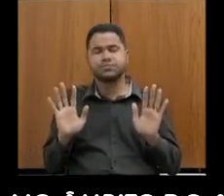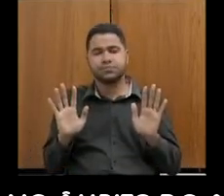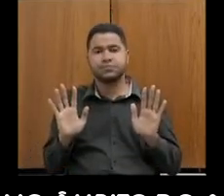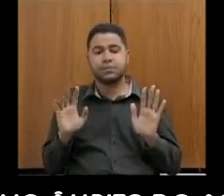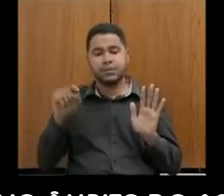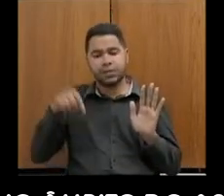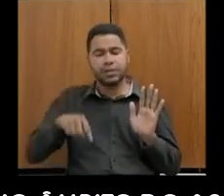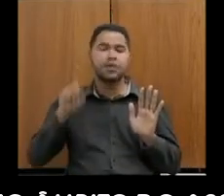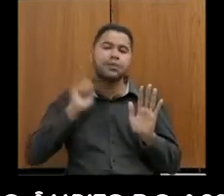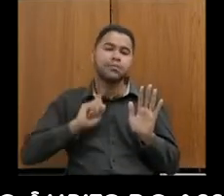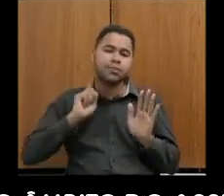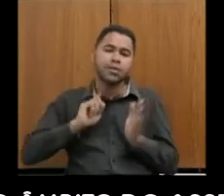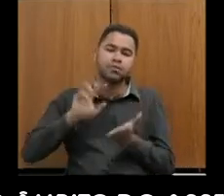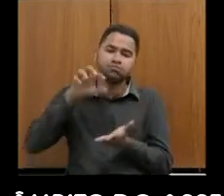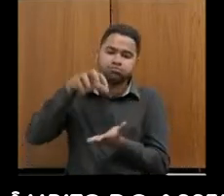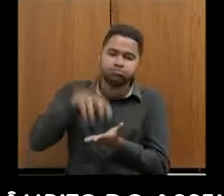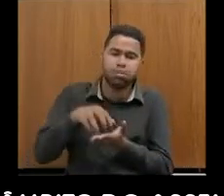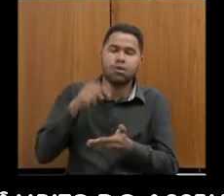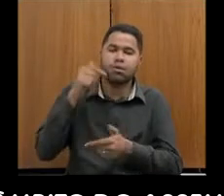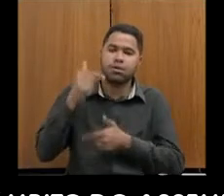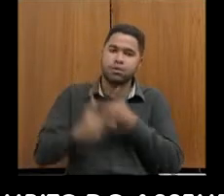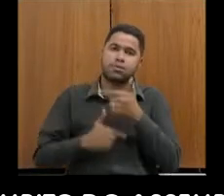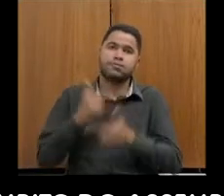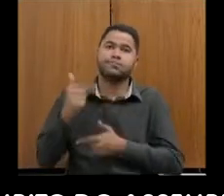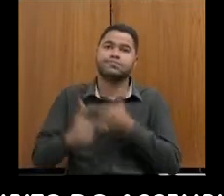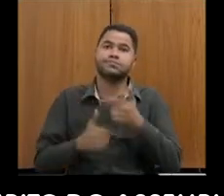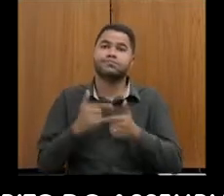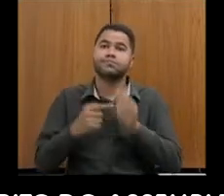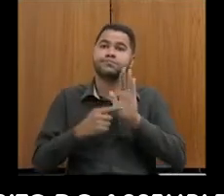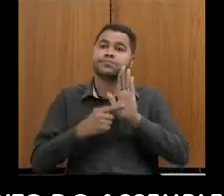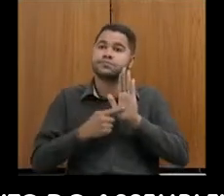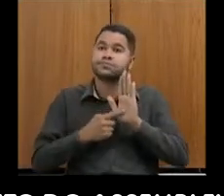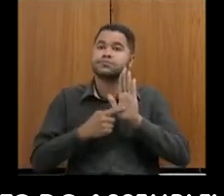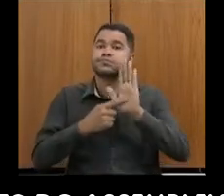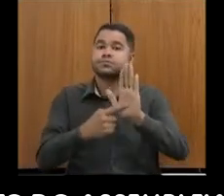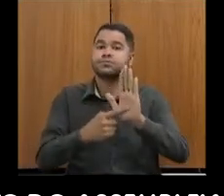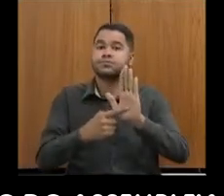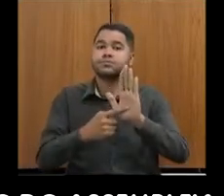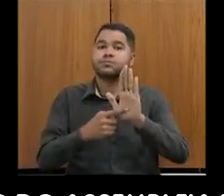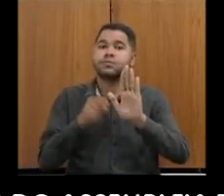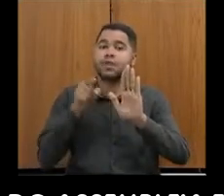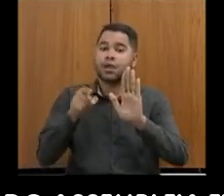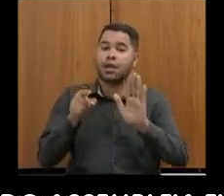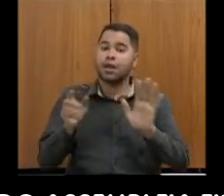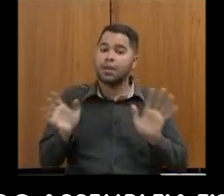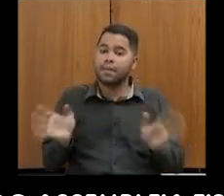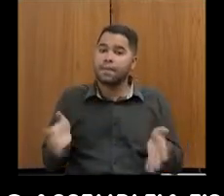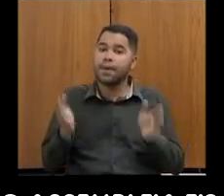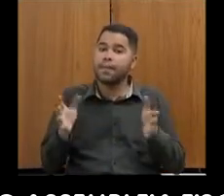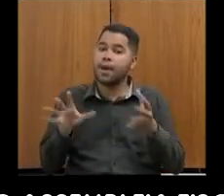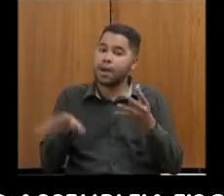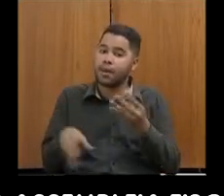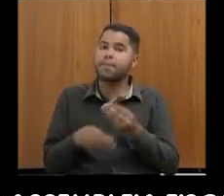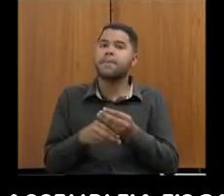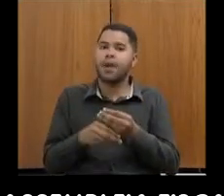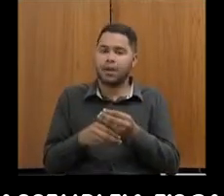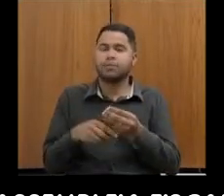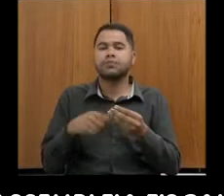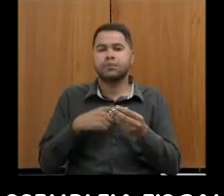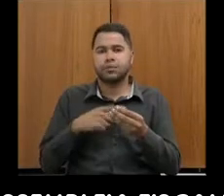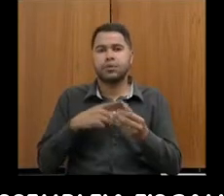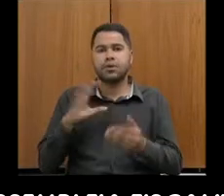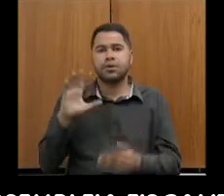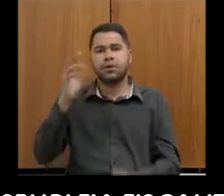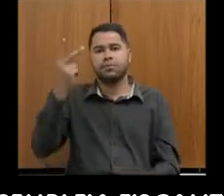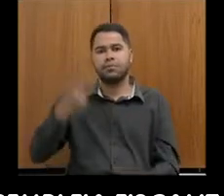estão em Minas Gerais montando, trabalhando, e isso demonstra que além dos incentivos, algo a mais está acontecendo no